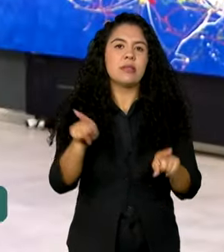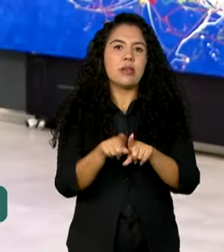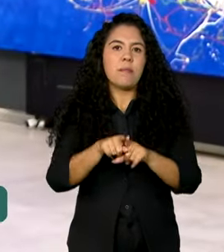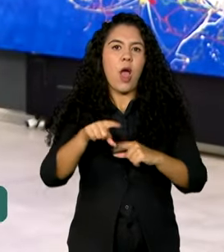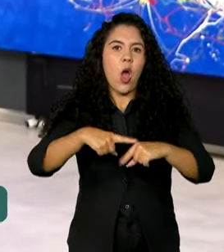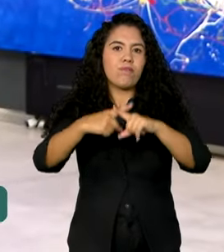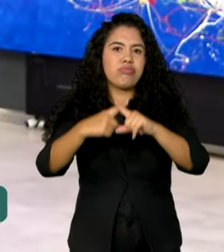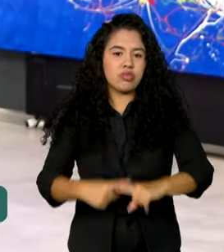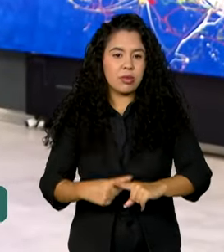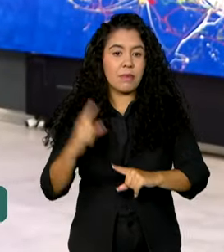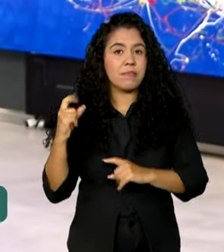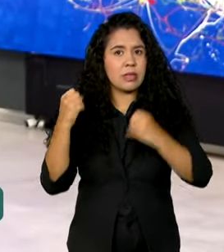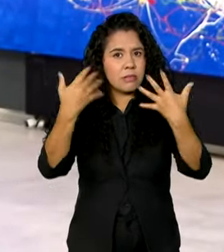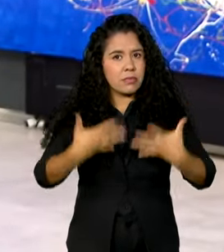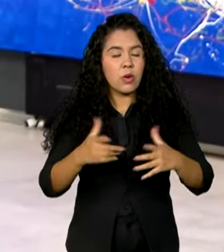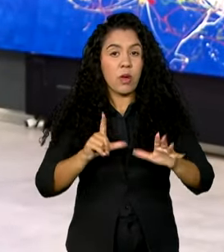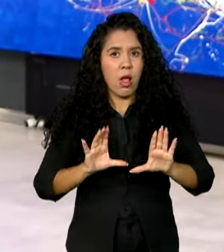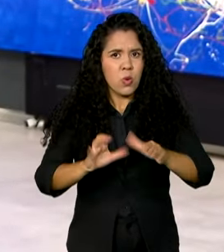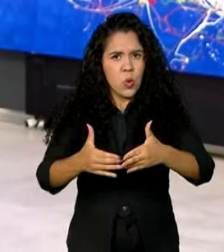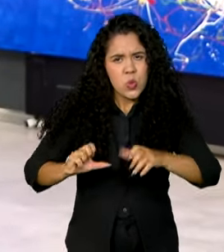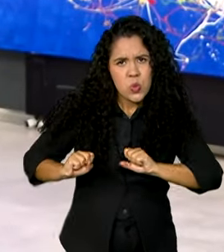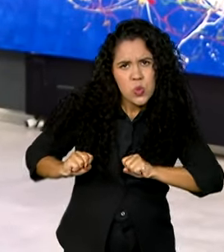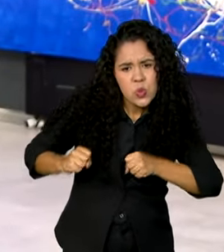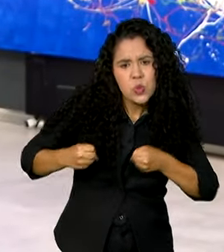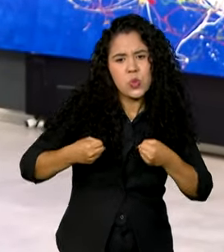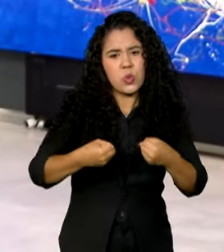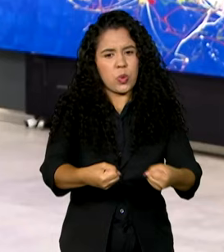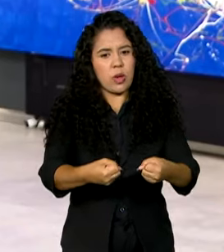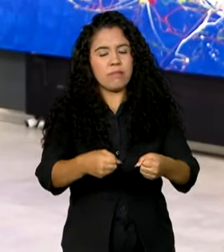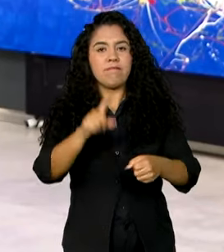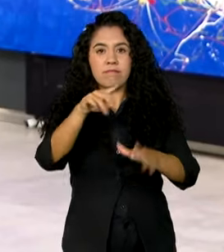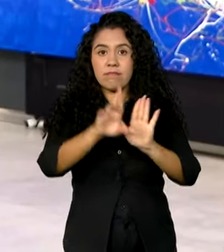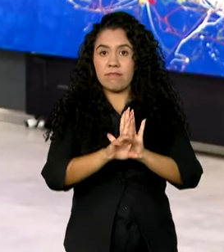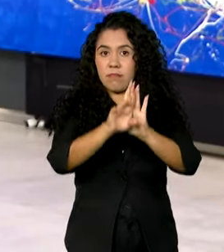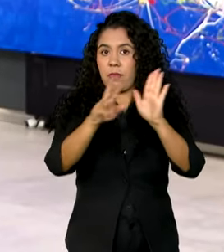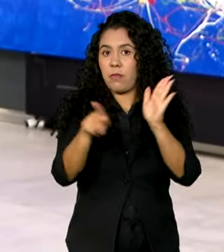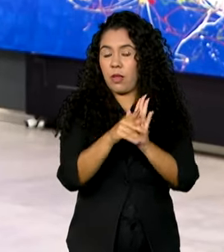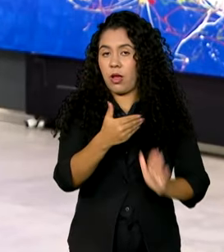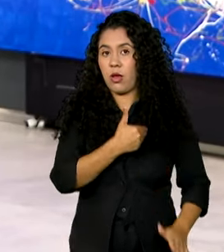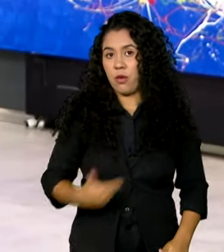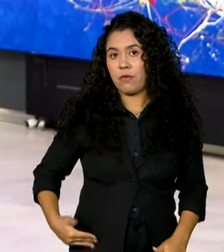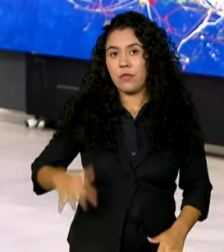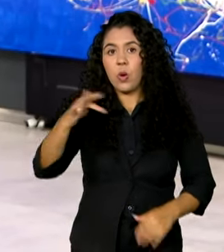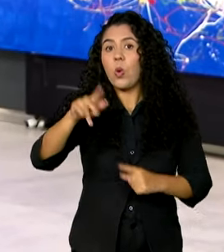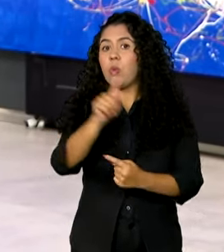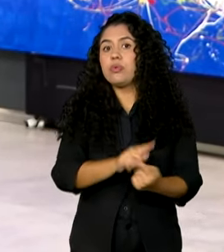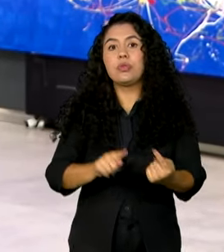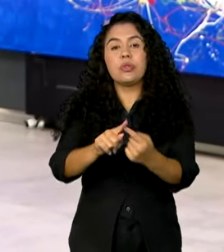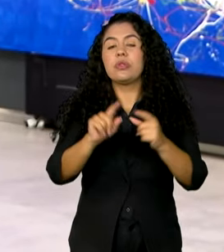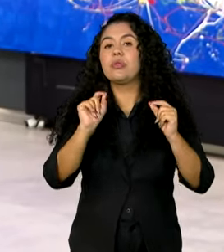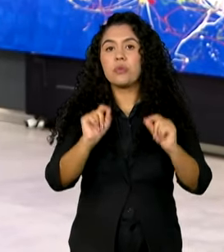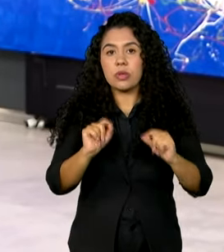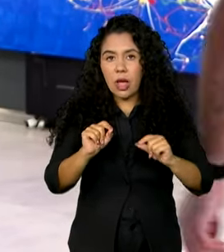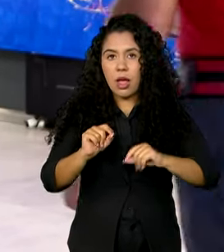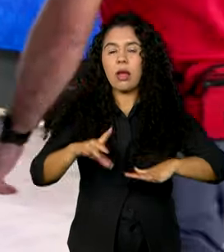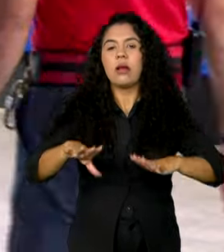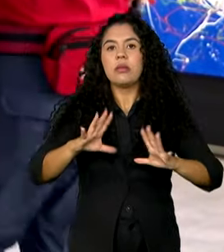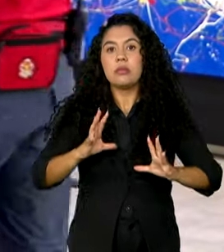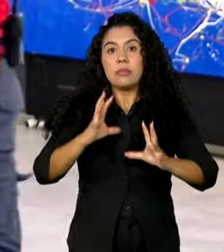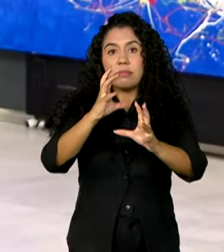força-tarefa comandada pelo governo federal tem o objetivo de digitalizar cerca de 300